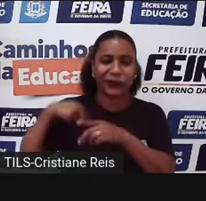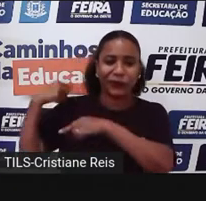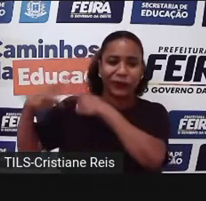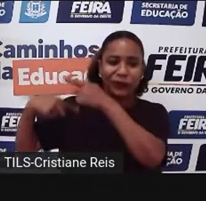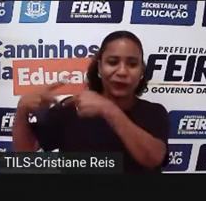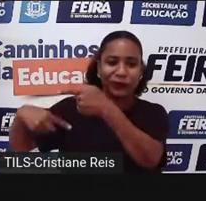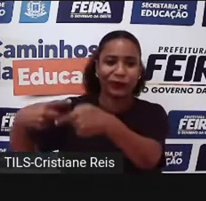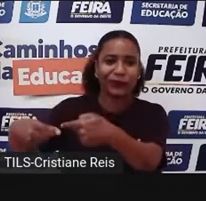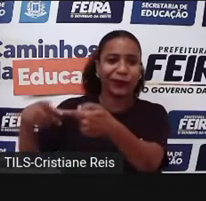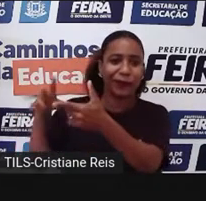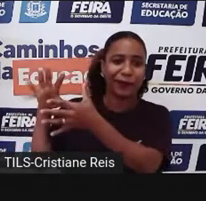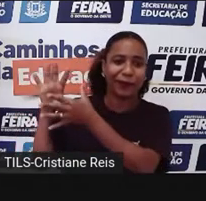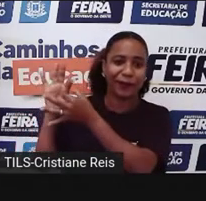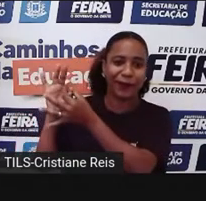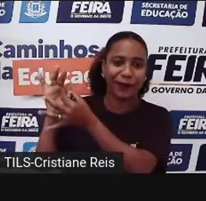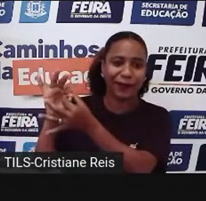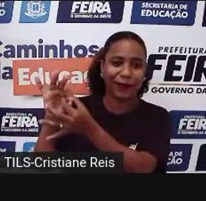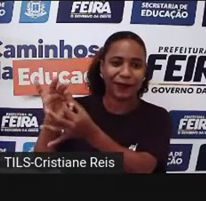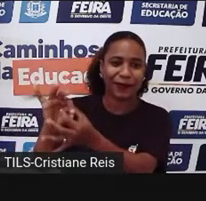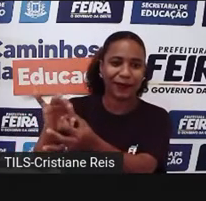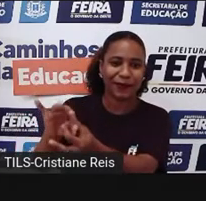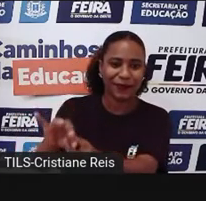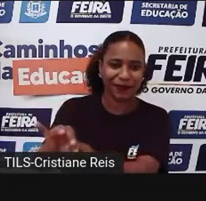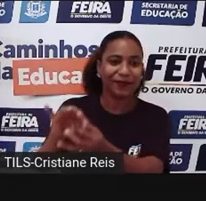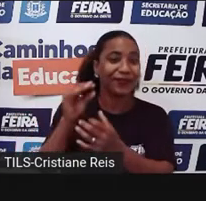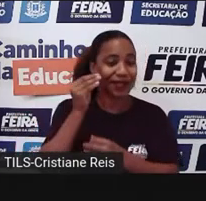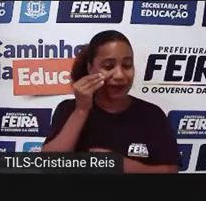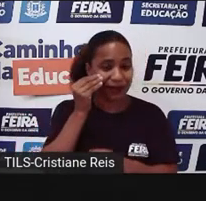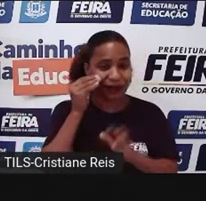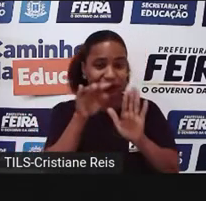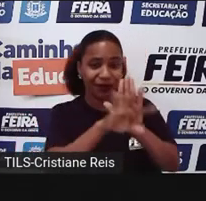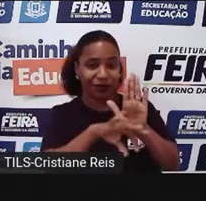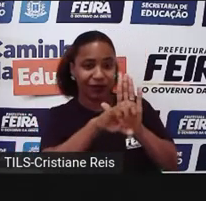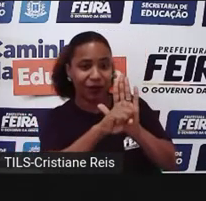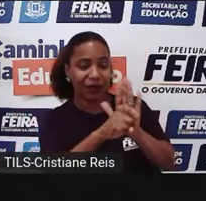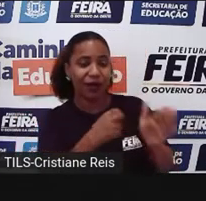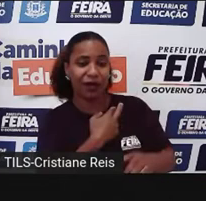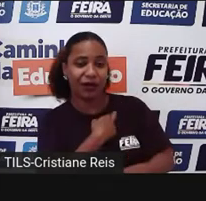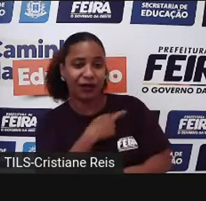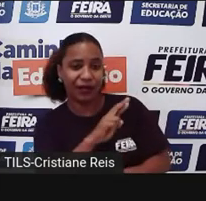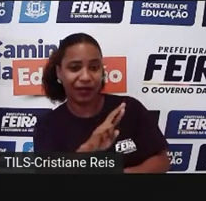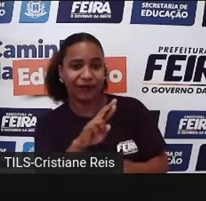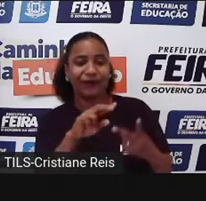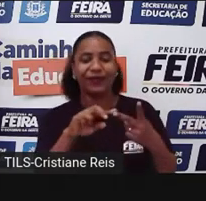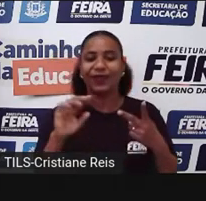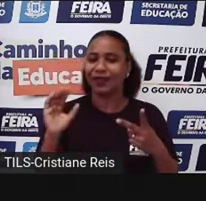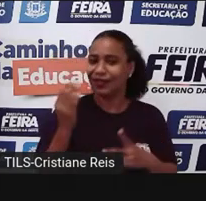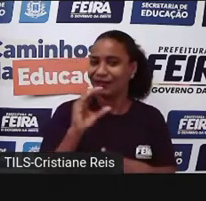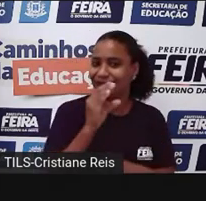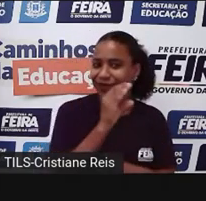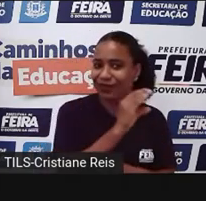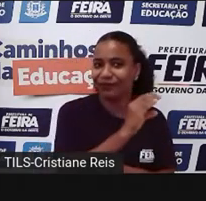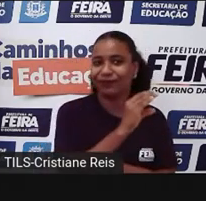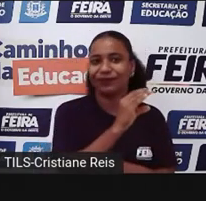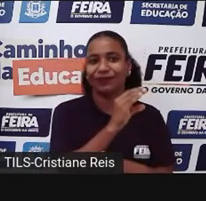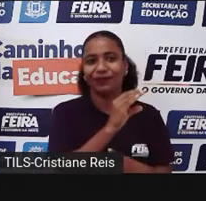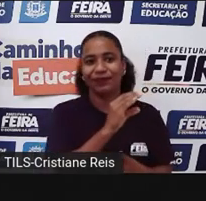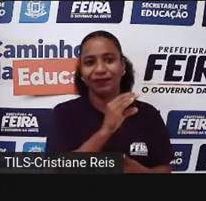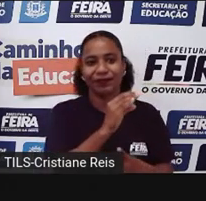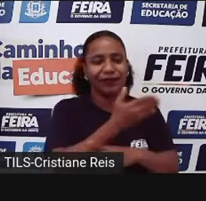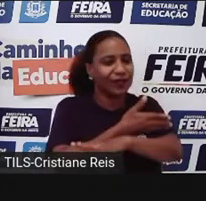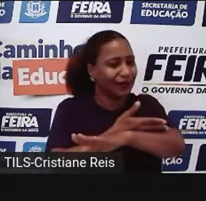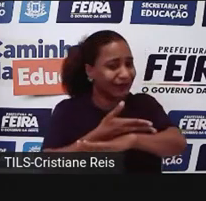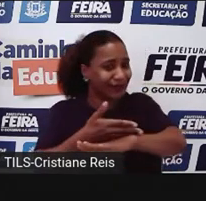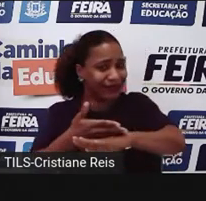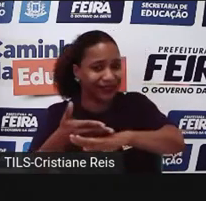E esses símbolos, eles retratam a religiosidade, a ciência, a tradição,